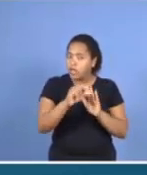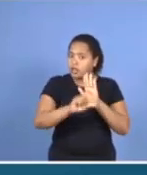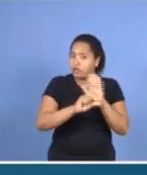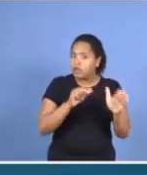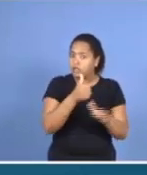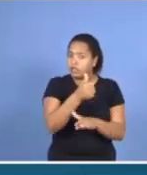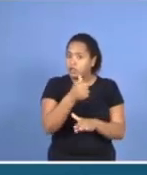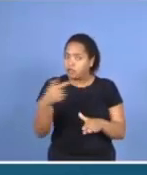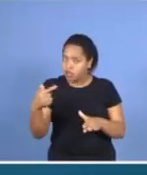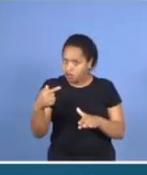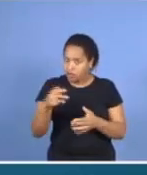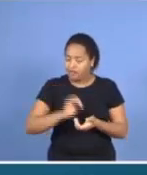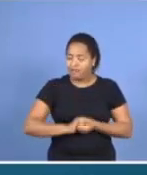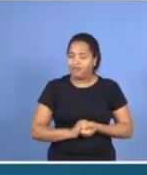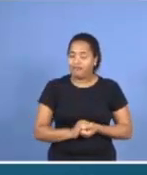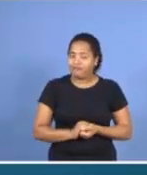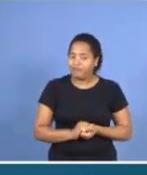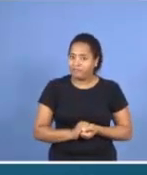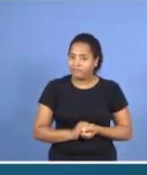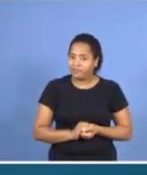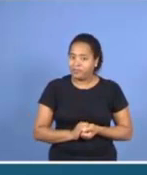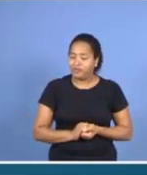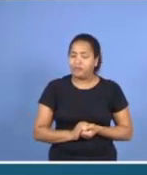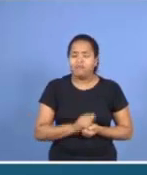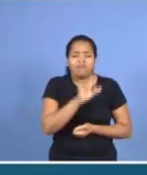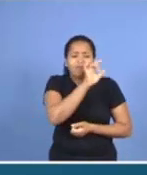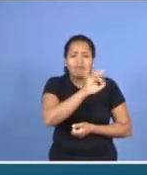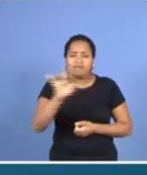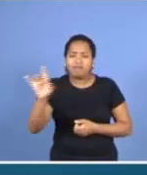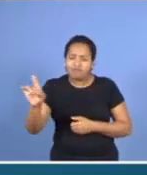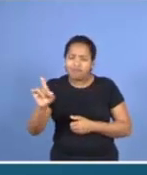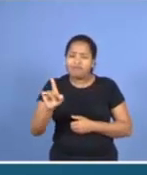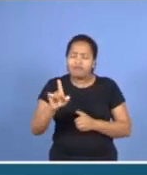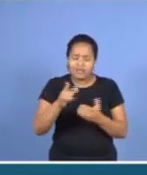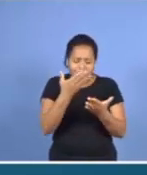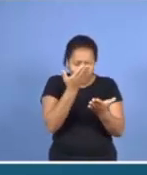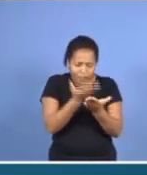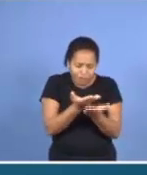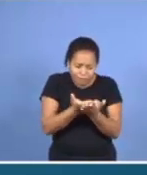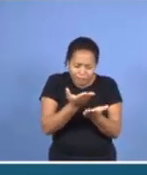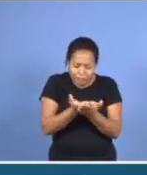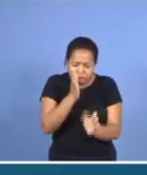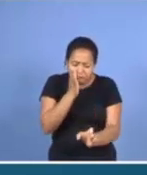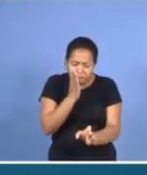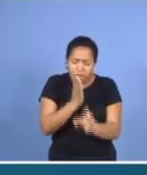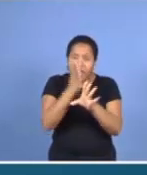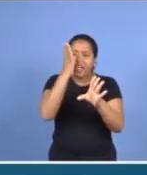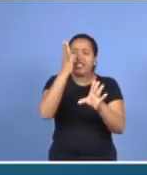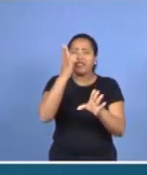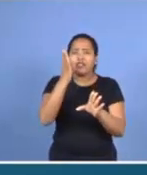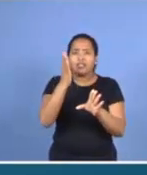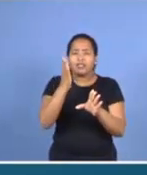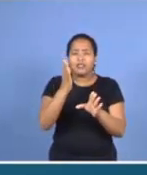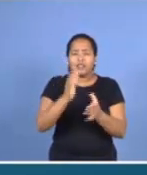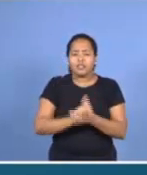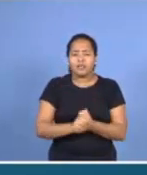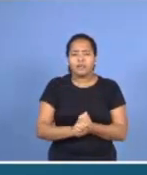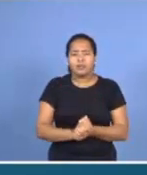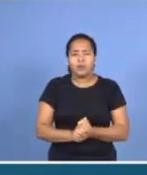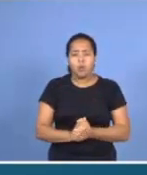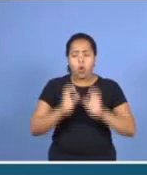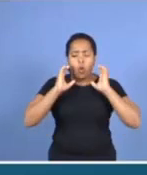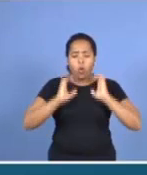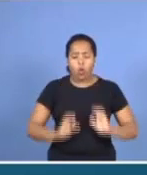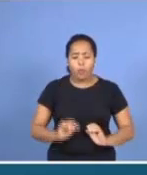17. Agora, cada irmão trabalhando, na igreja, descobrindo, qual a posição tomada,